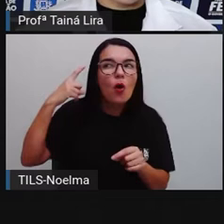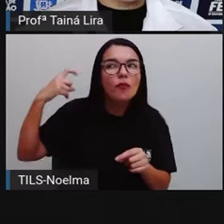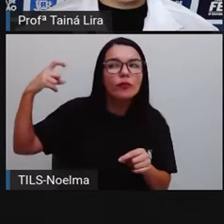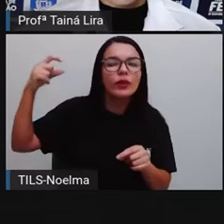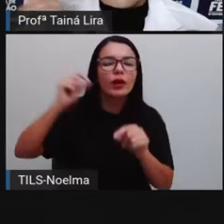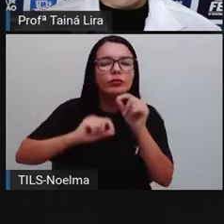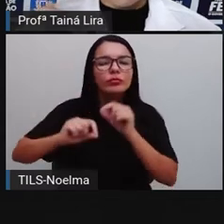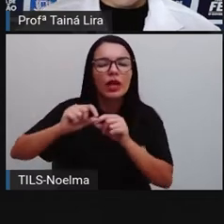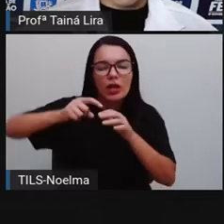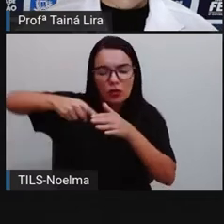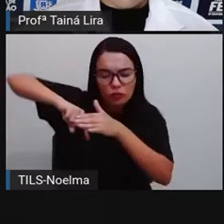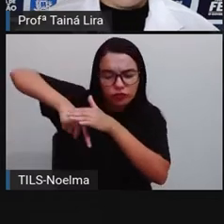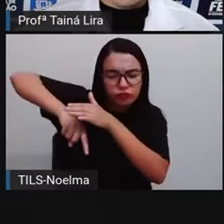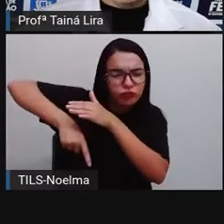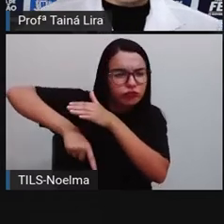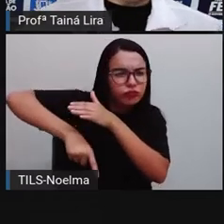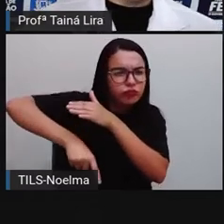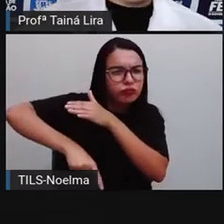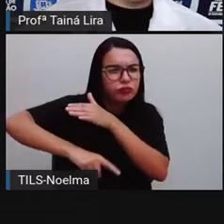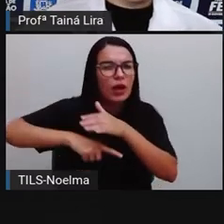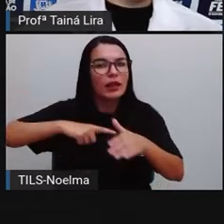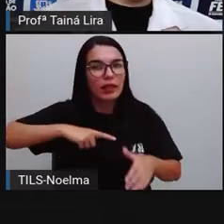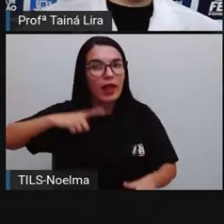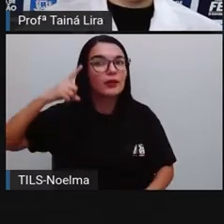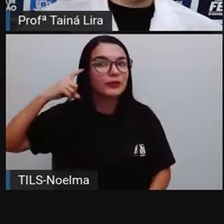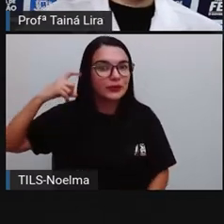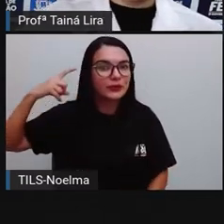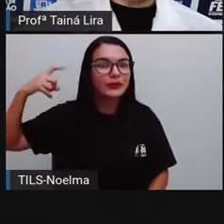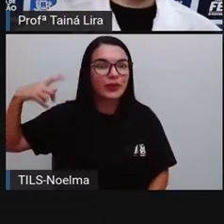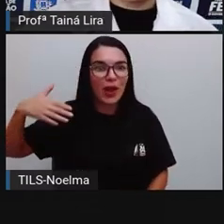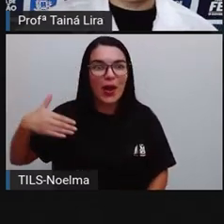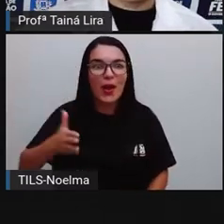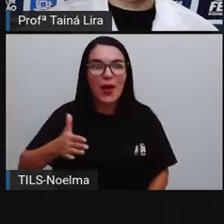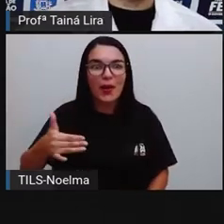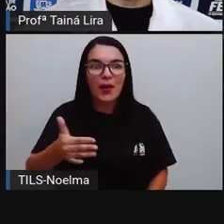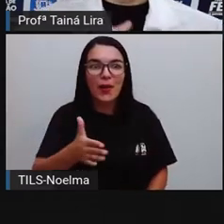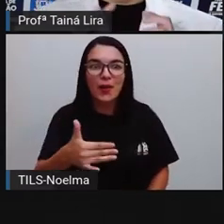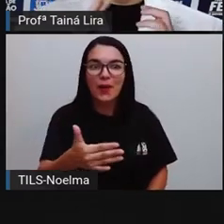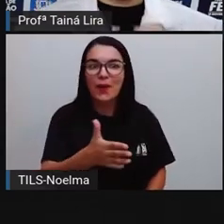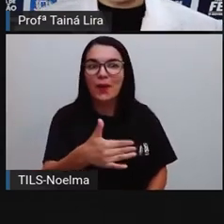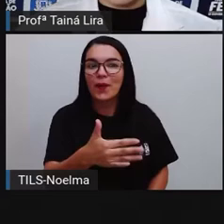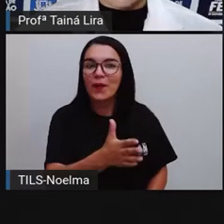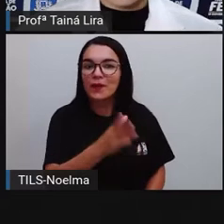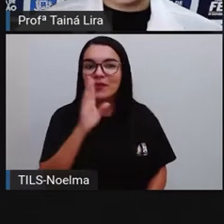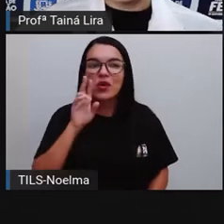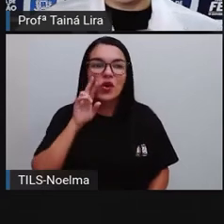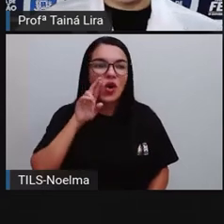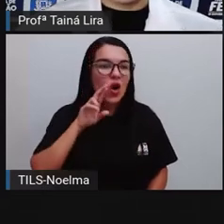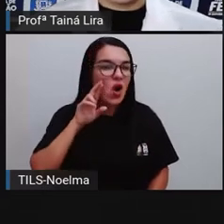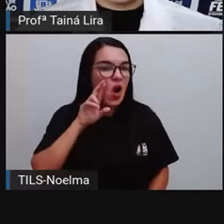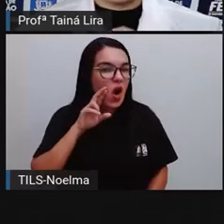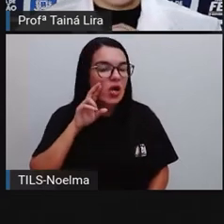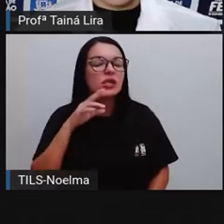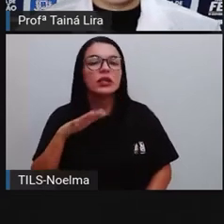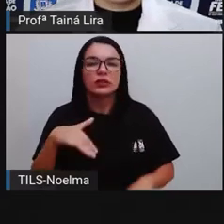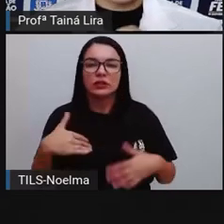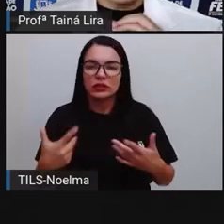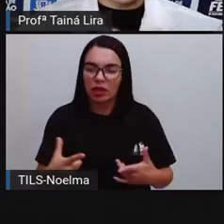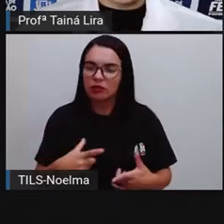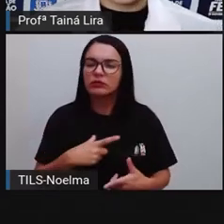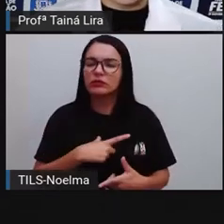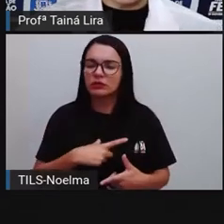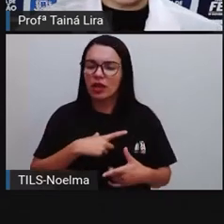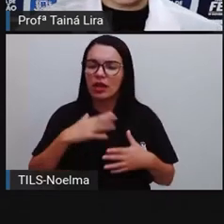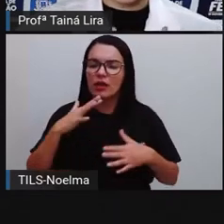fundo do mar. Eles lá no fundo do mar, ouvindo ali o som dos golfinhos. Então, os animais que vivem ali no mar, eles